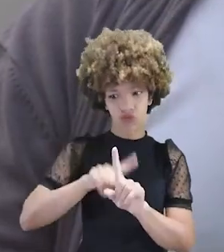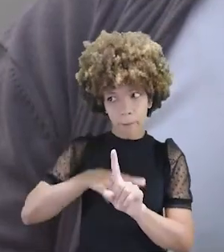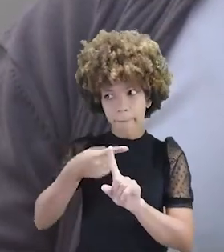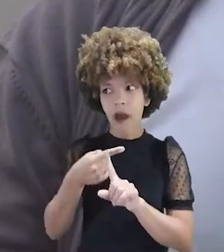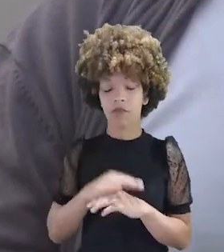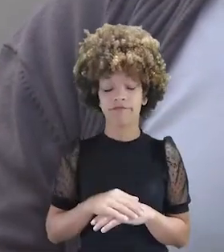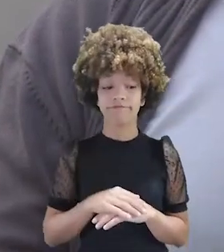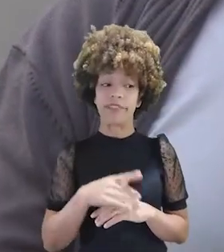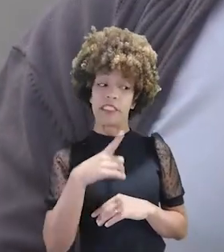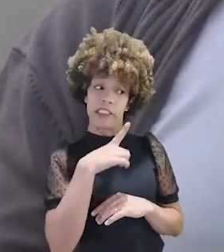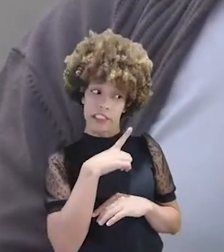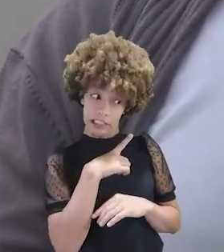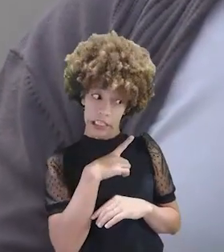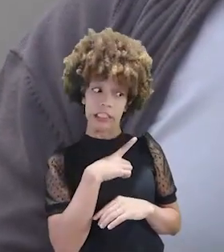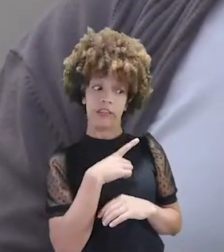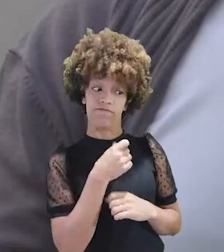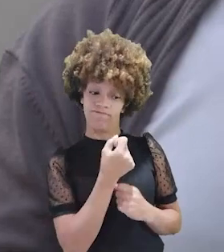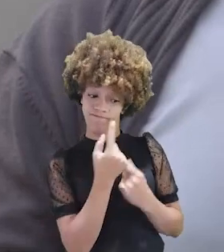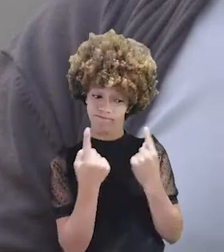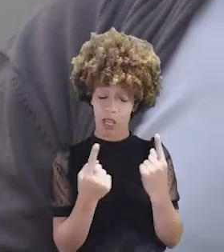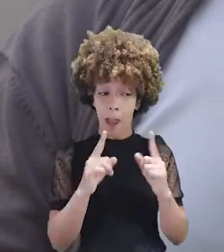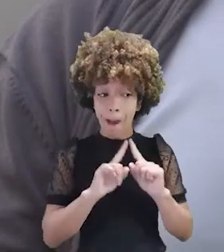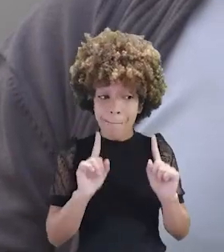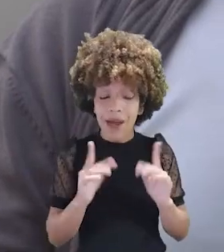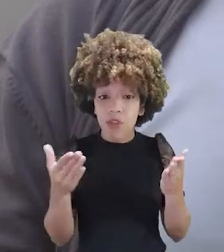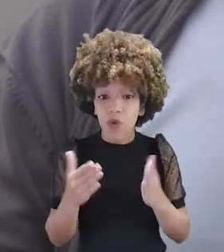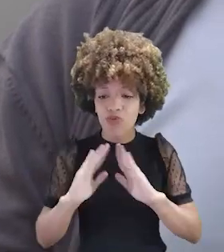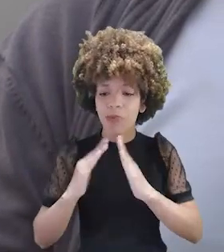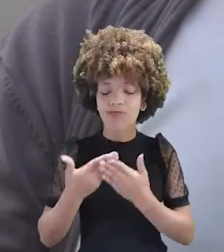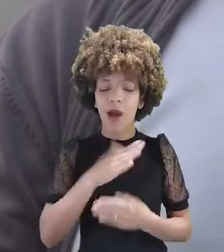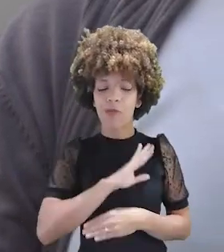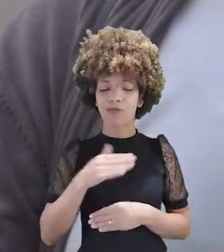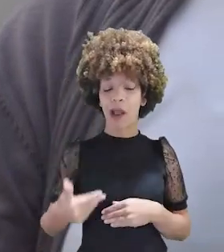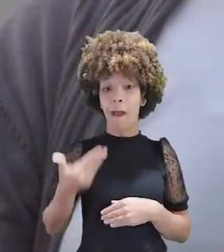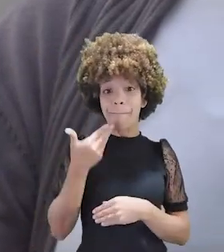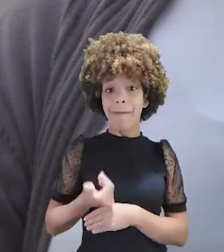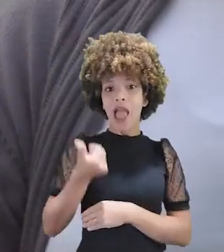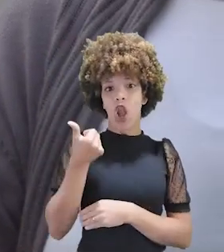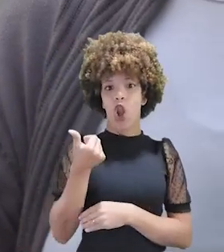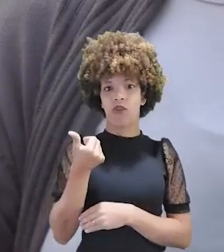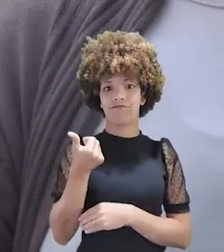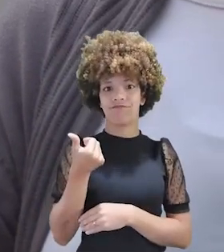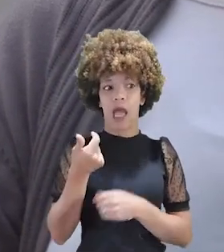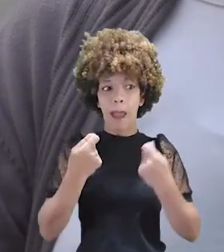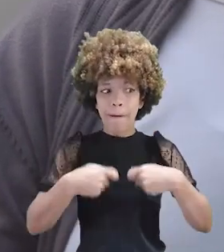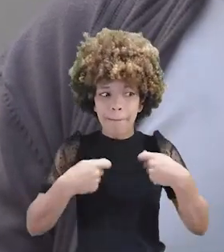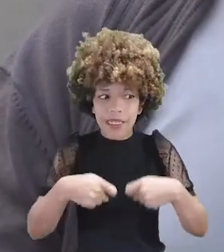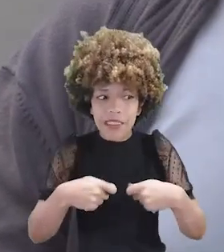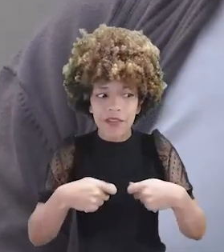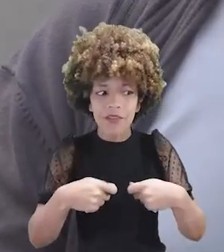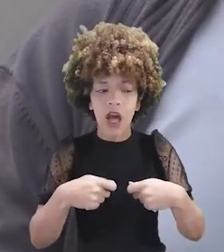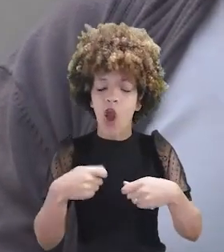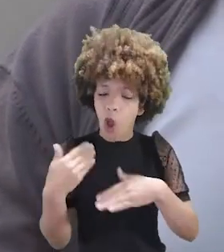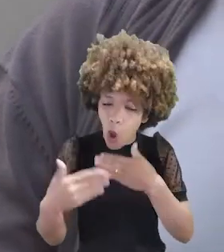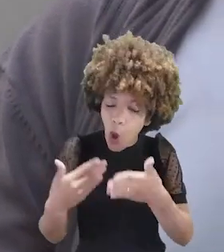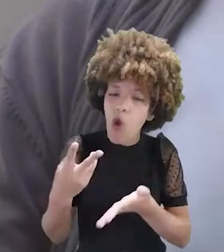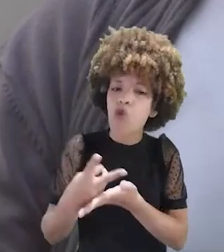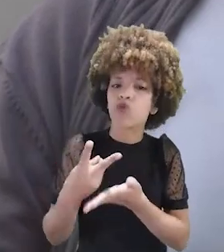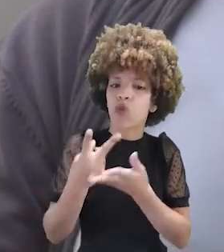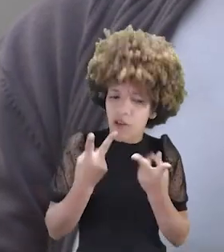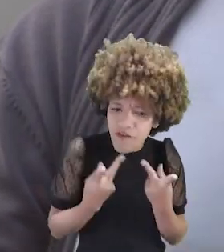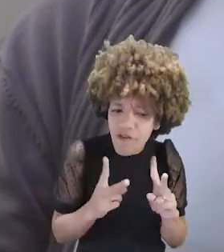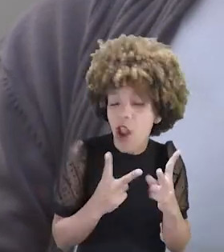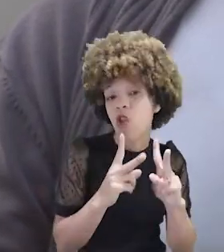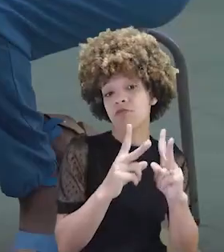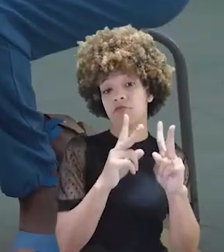Existem sim essas questões, mas hoje, para a escola pública ser melhor, a gente precisa continuar